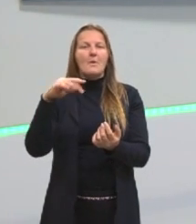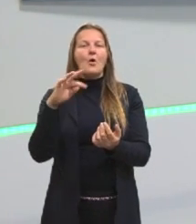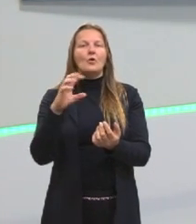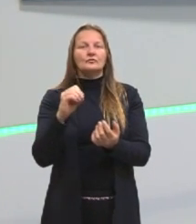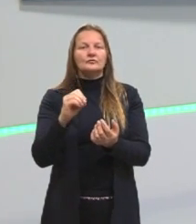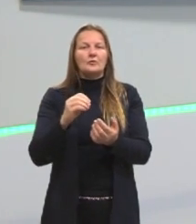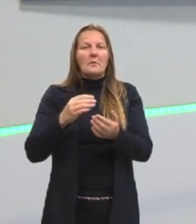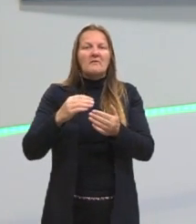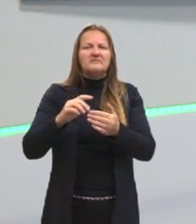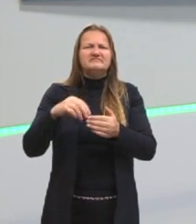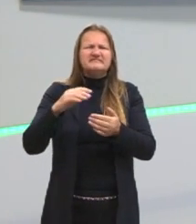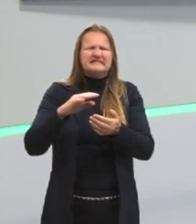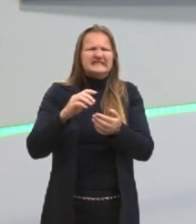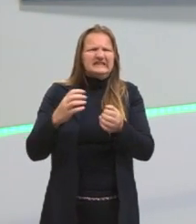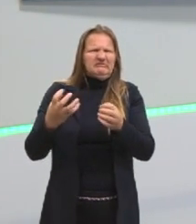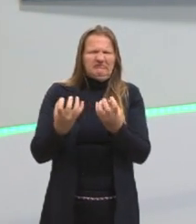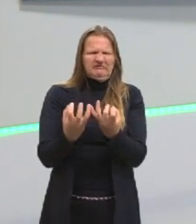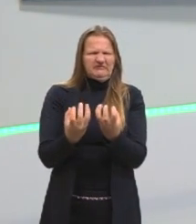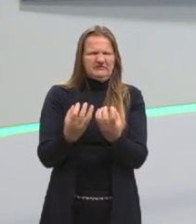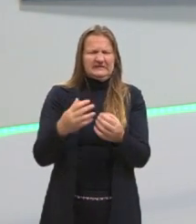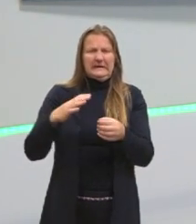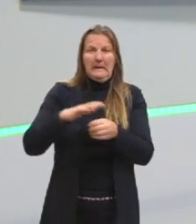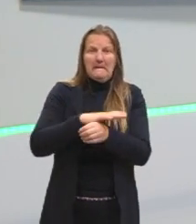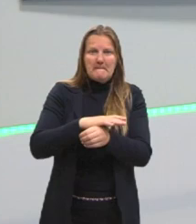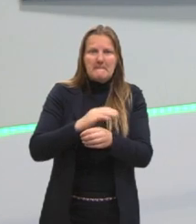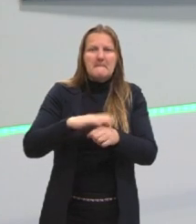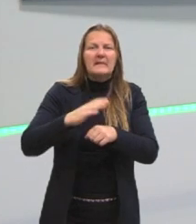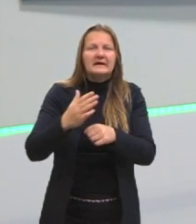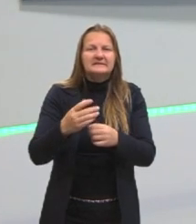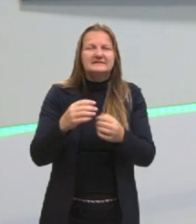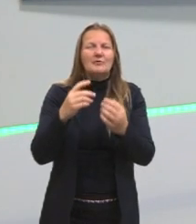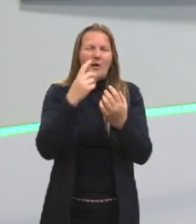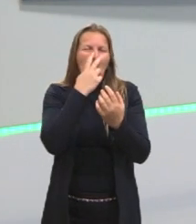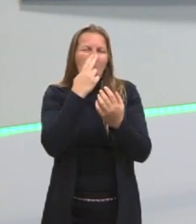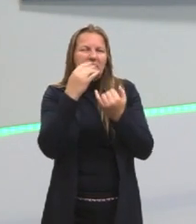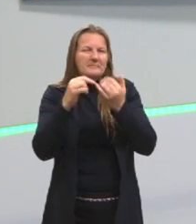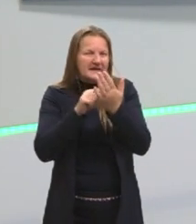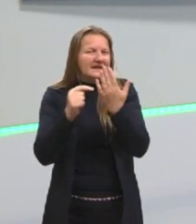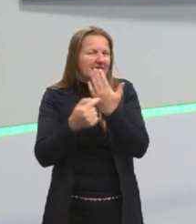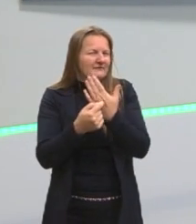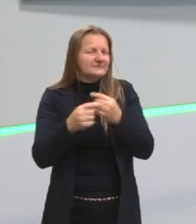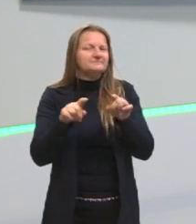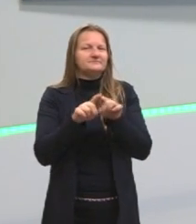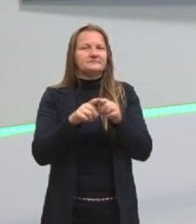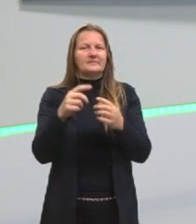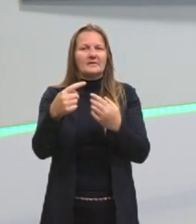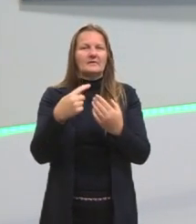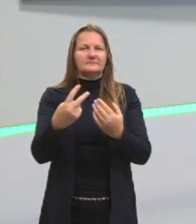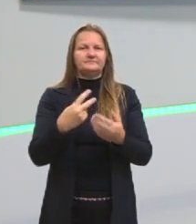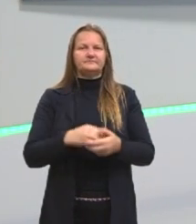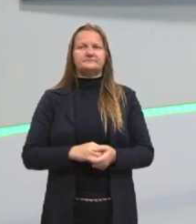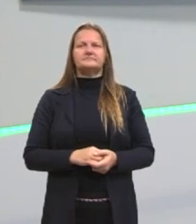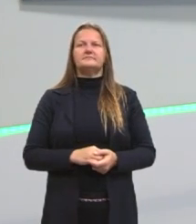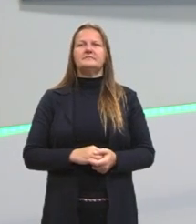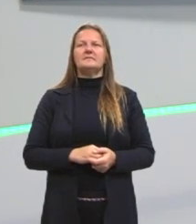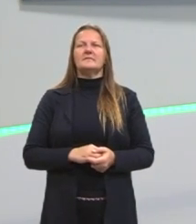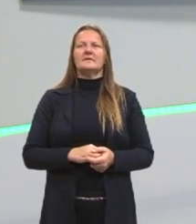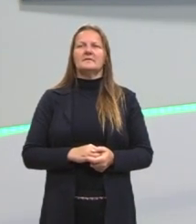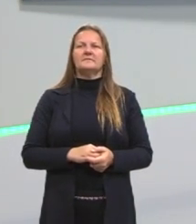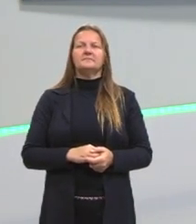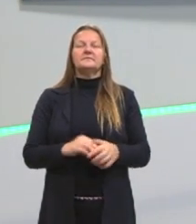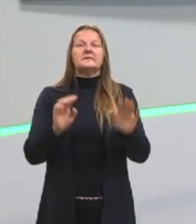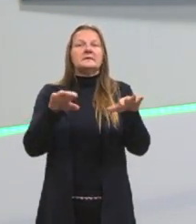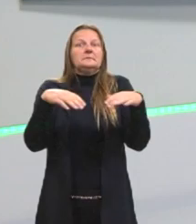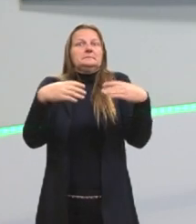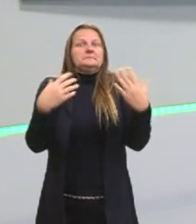carne no ponto de ônibus que diz que o motorista não parou porque ele achou que ela passou do ponto. Então, a